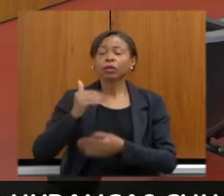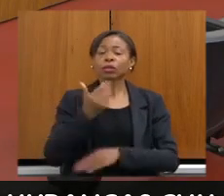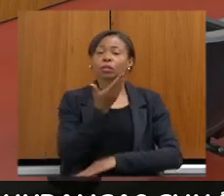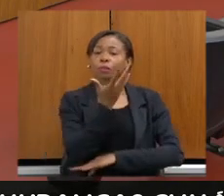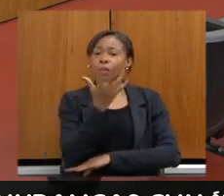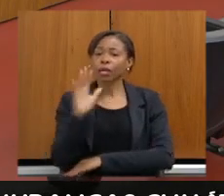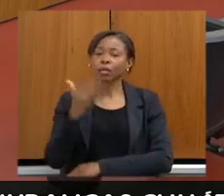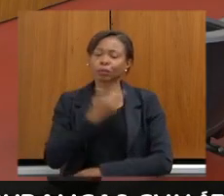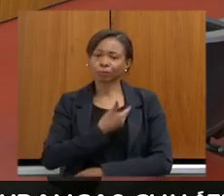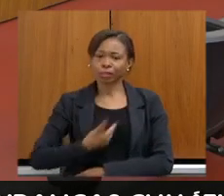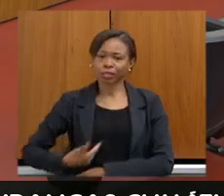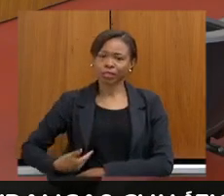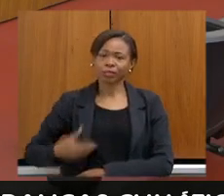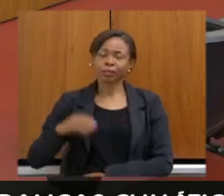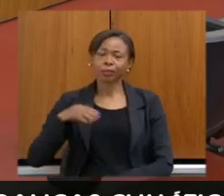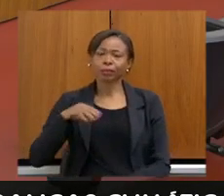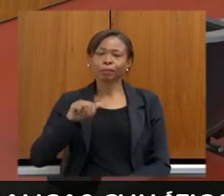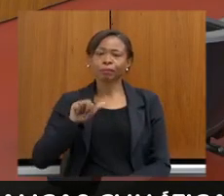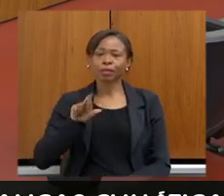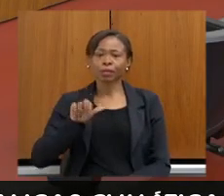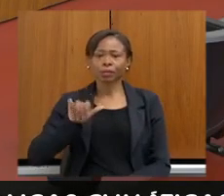secretária Marília Carvalho de Mello.